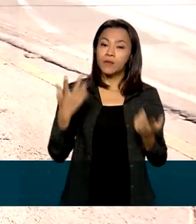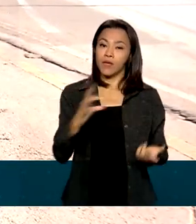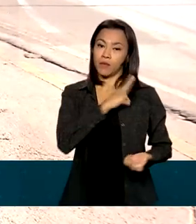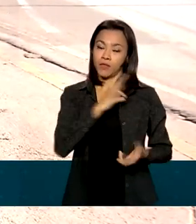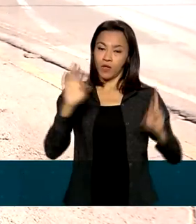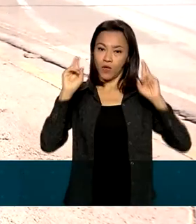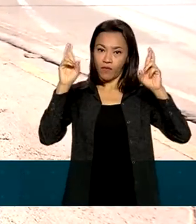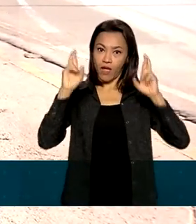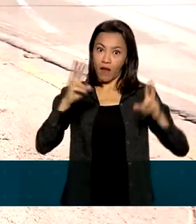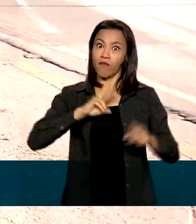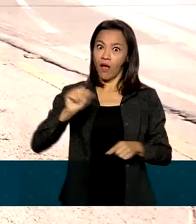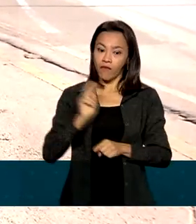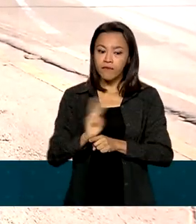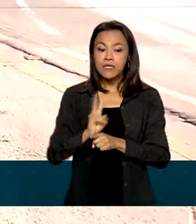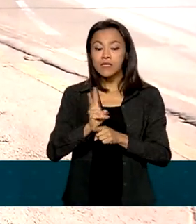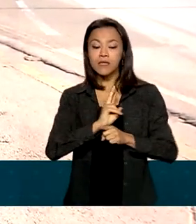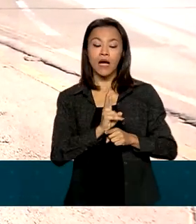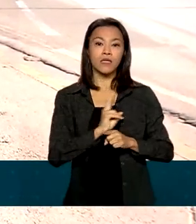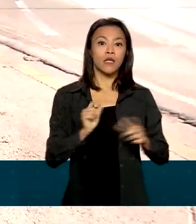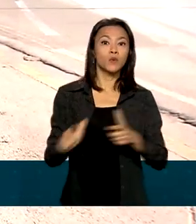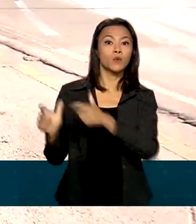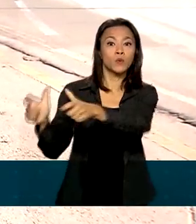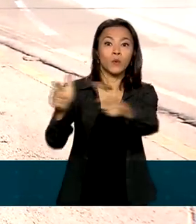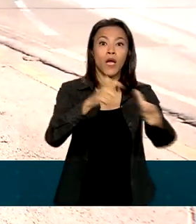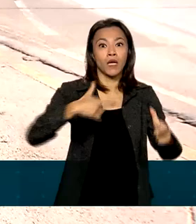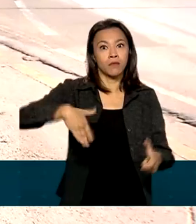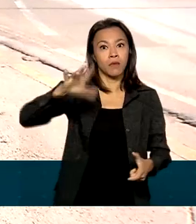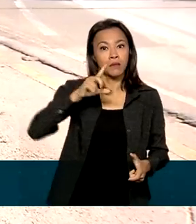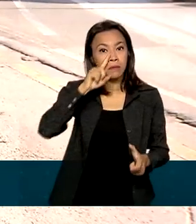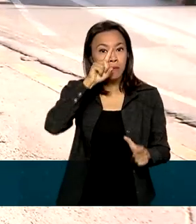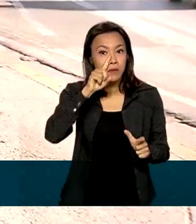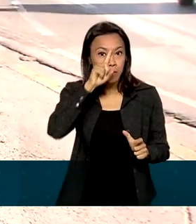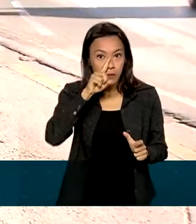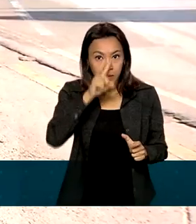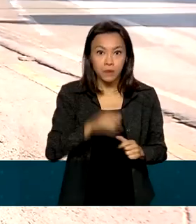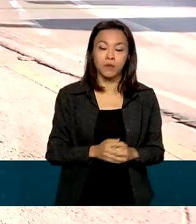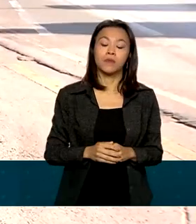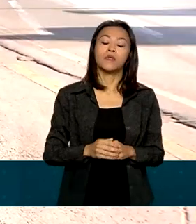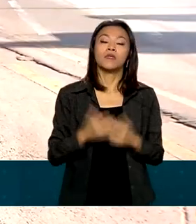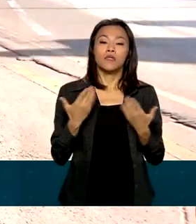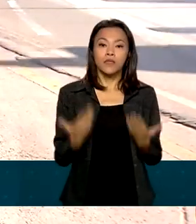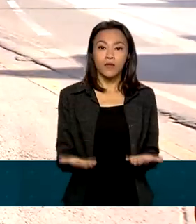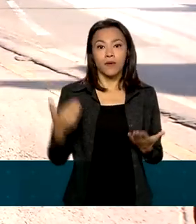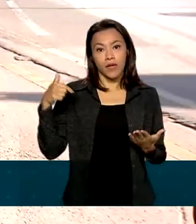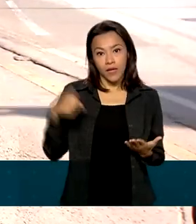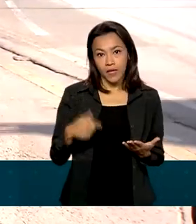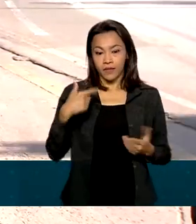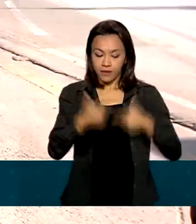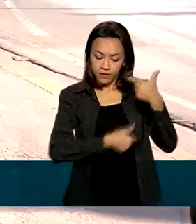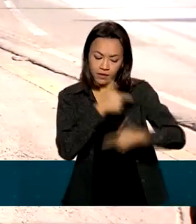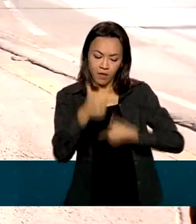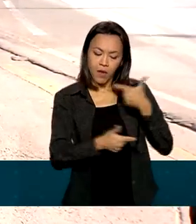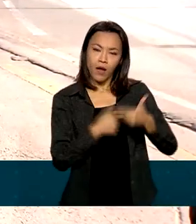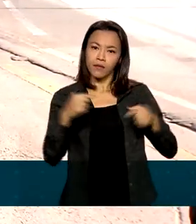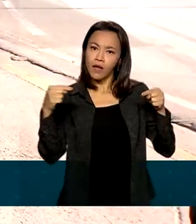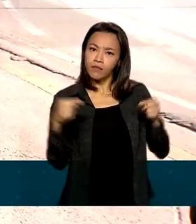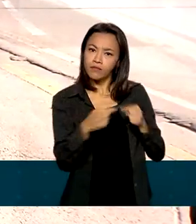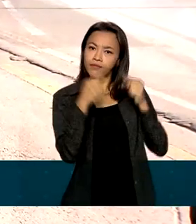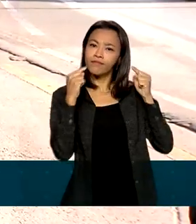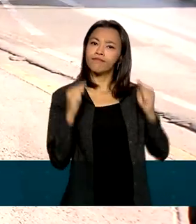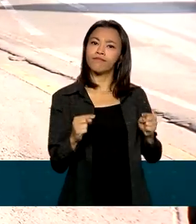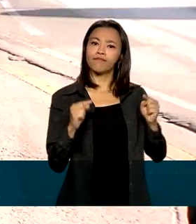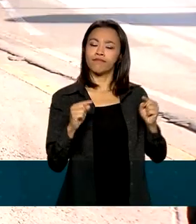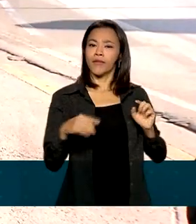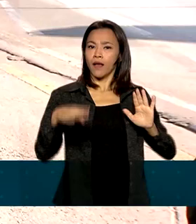lugares onde são mais perigosos, aqueles trechos mais perigosos. As ações estão alinhadas com o compromisso que o Brasil